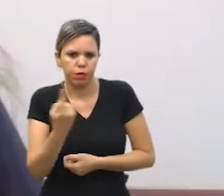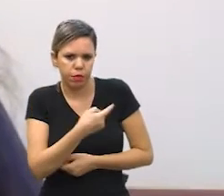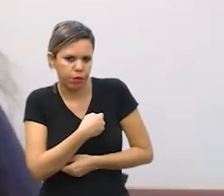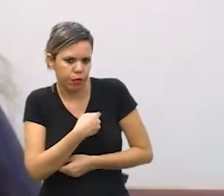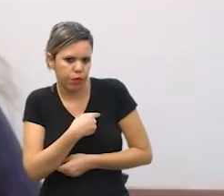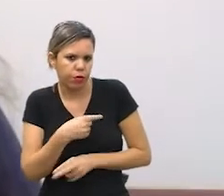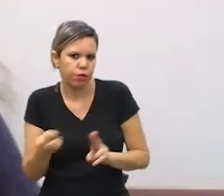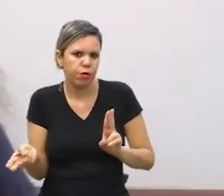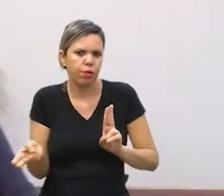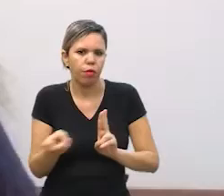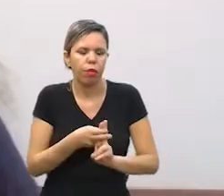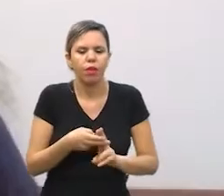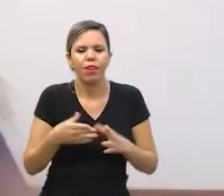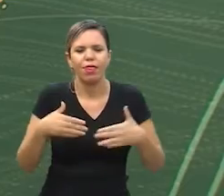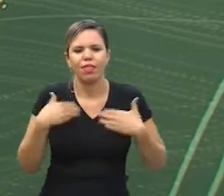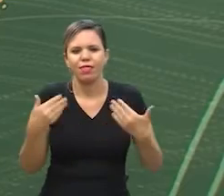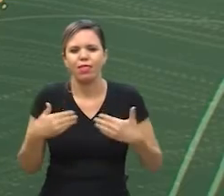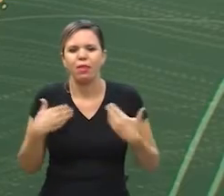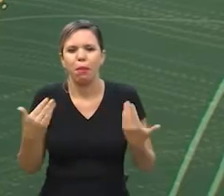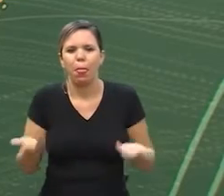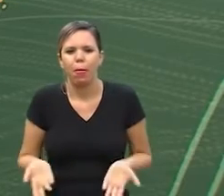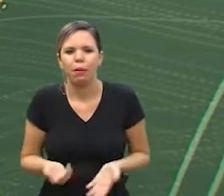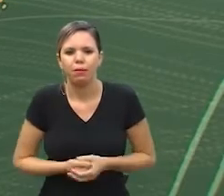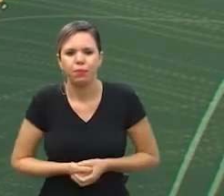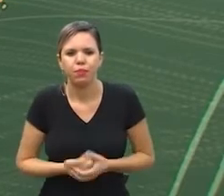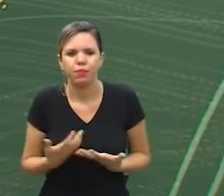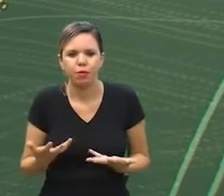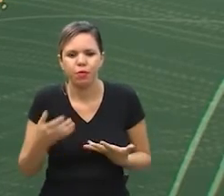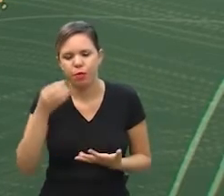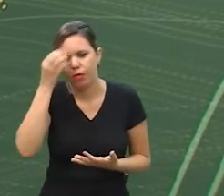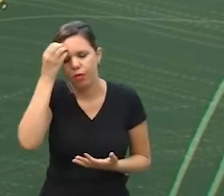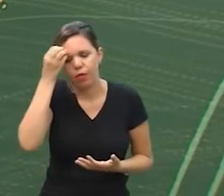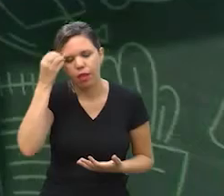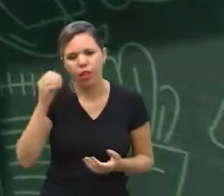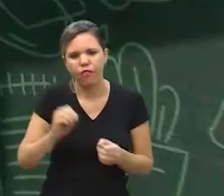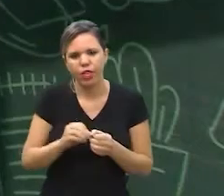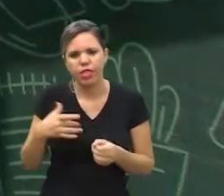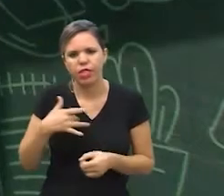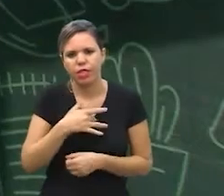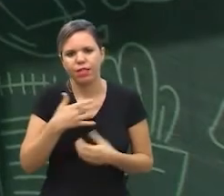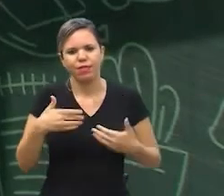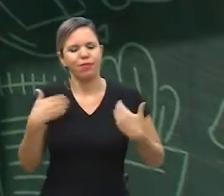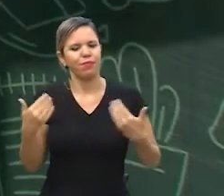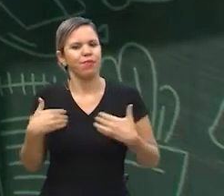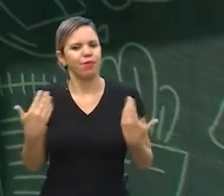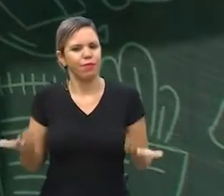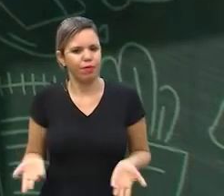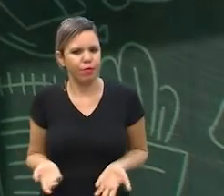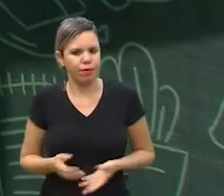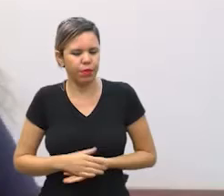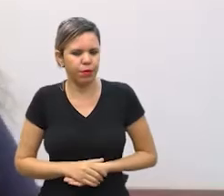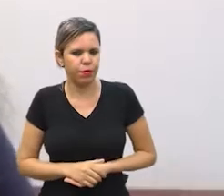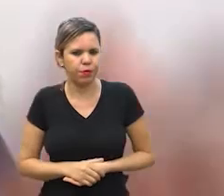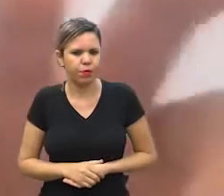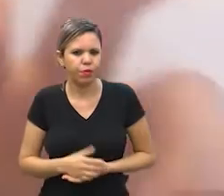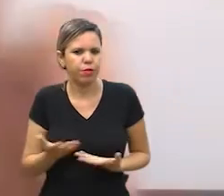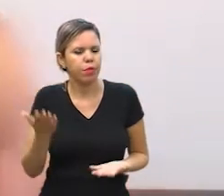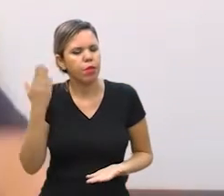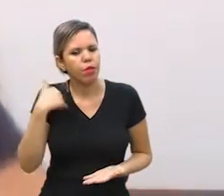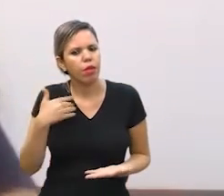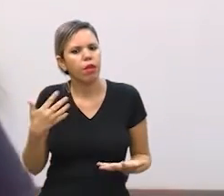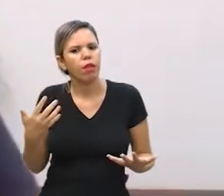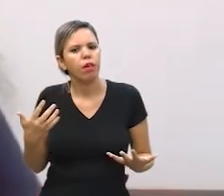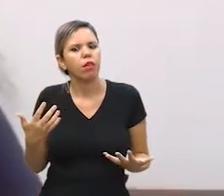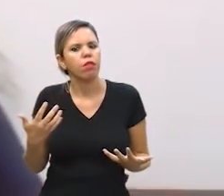somos o SUS com alegria a quer fazer o saúde e alegria e a gente quer ser uma